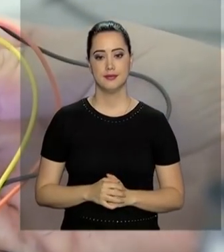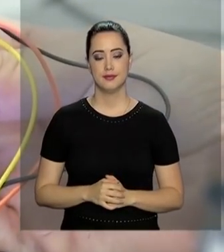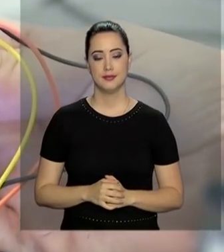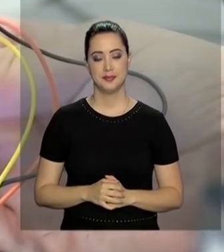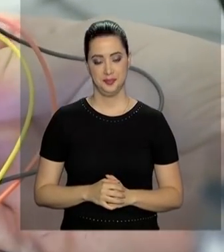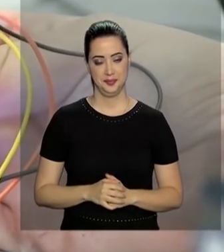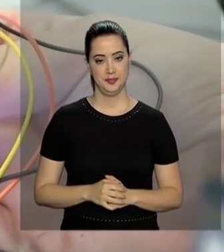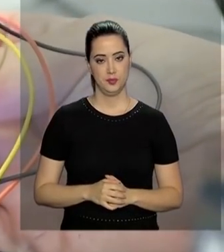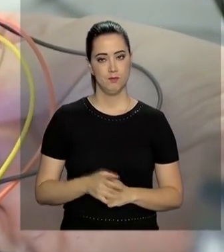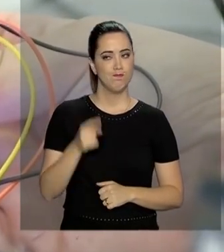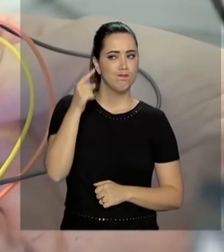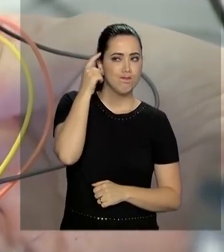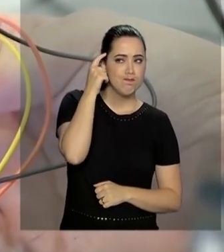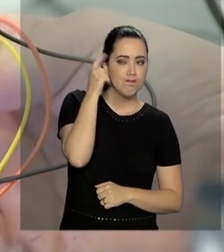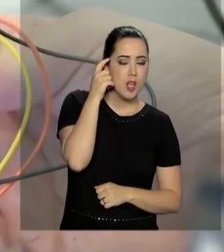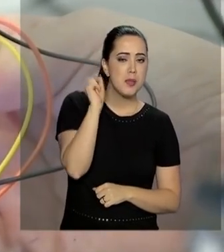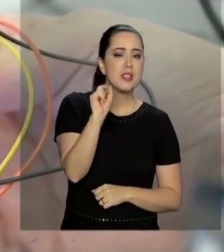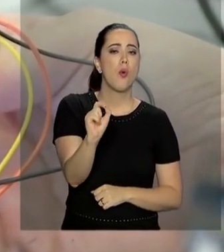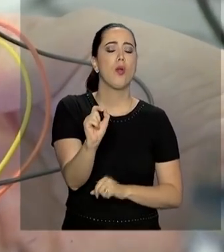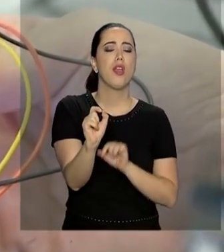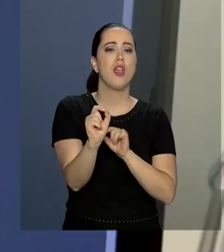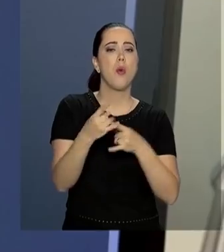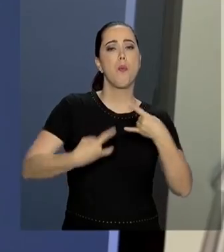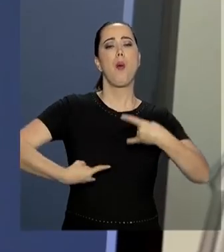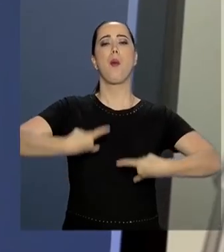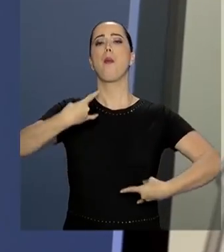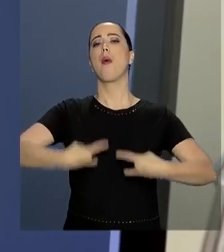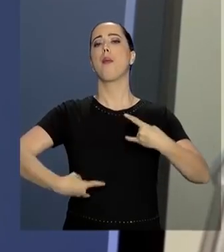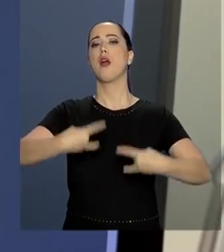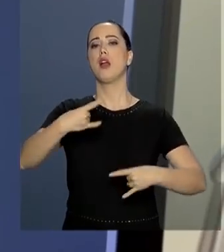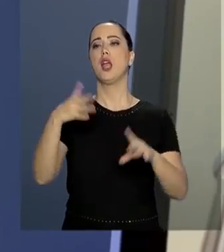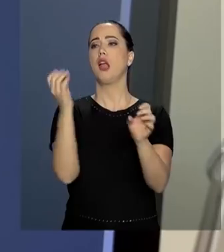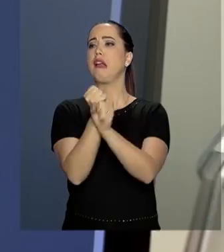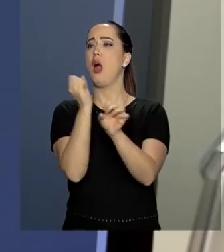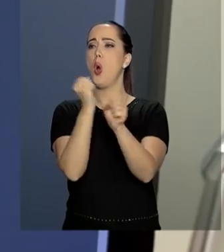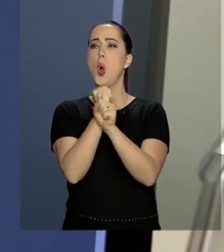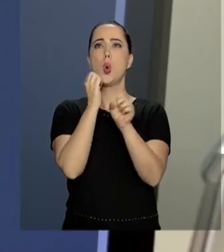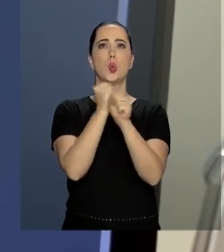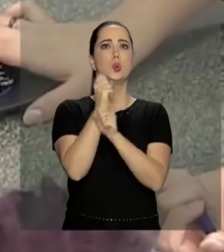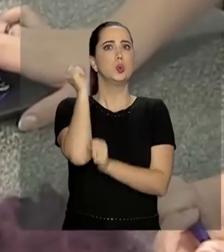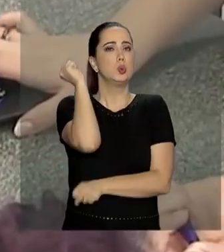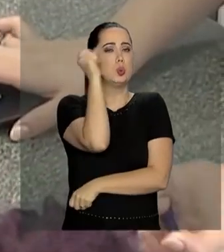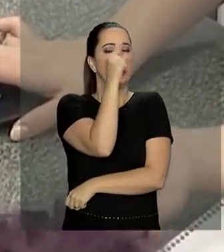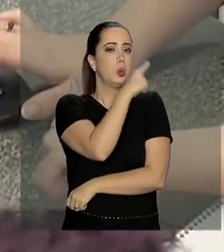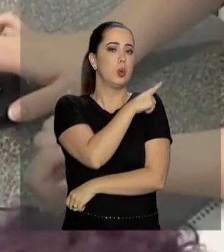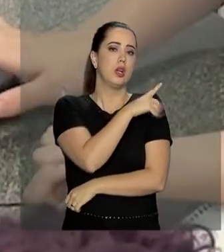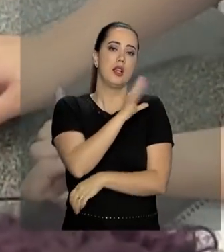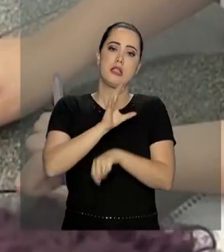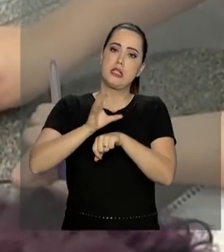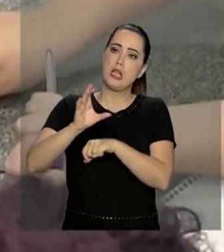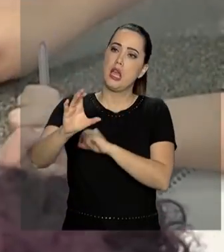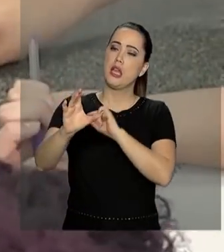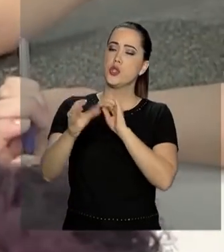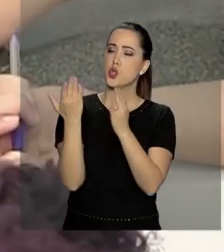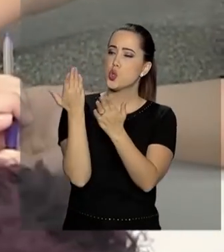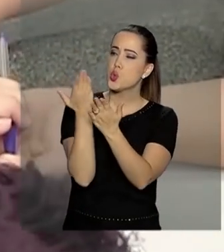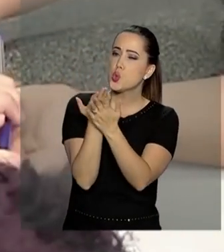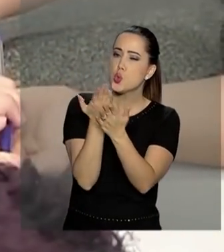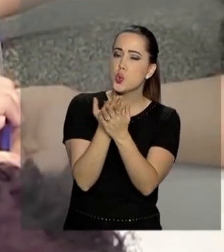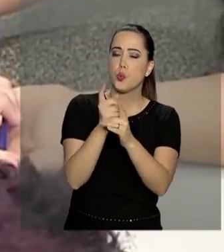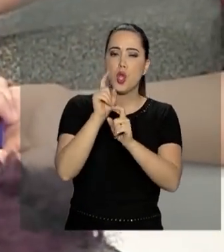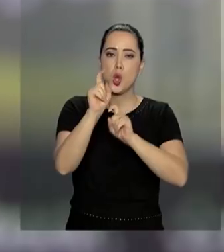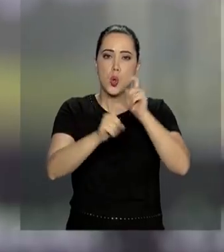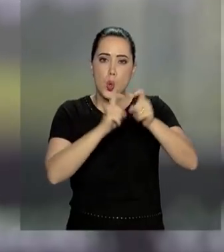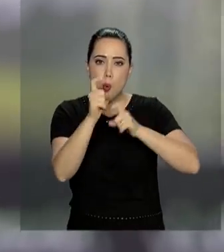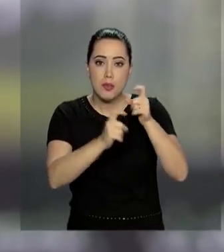O que vem à mente quando o assunto é robótica? Cálculos complicadíssimos? Cientistas e computadores super